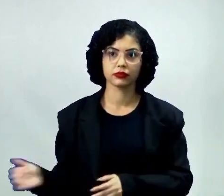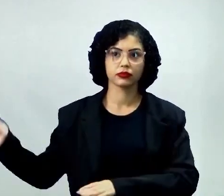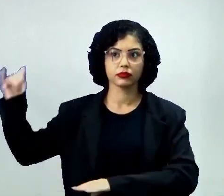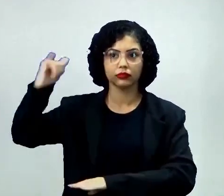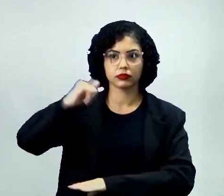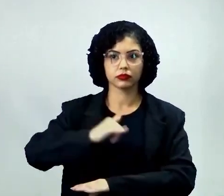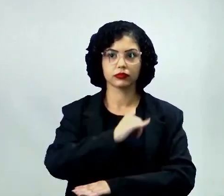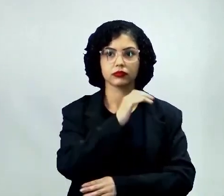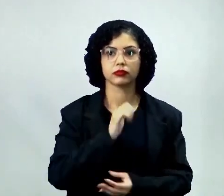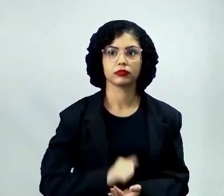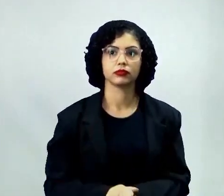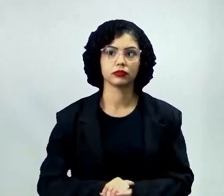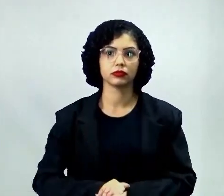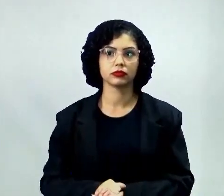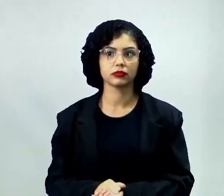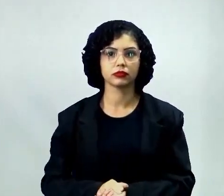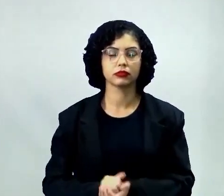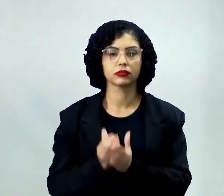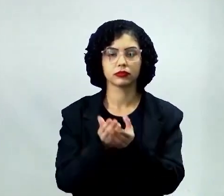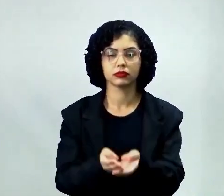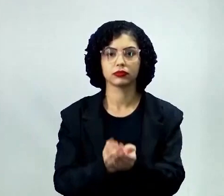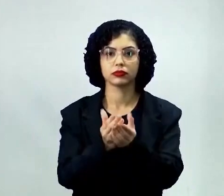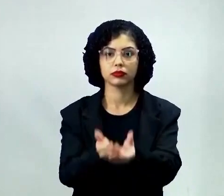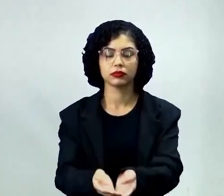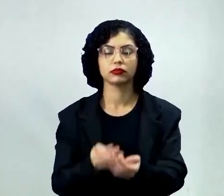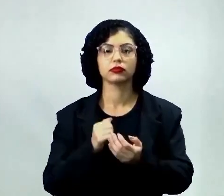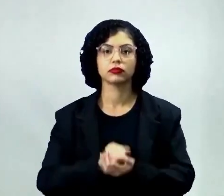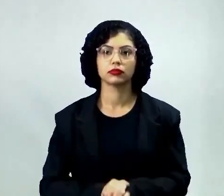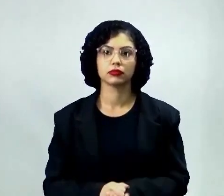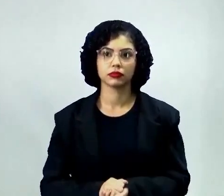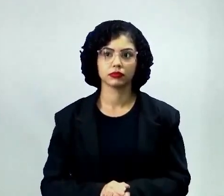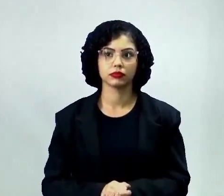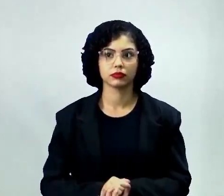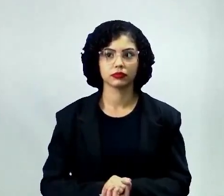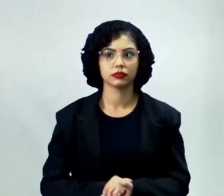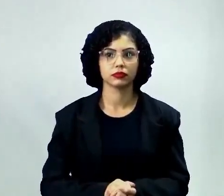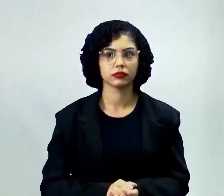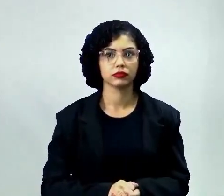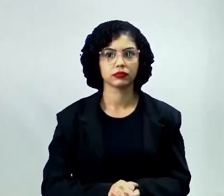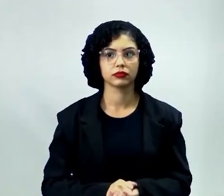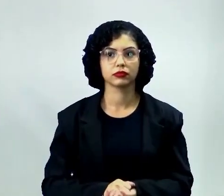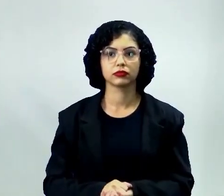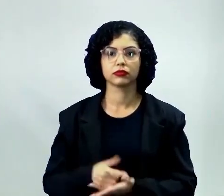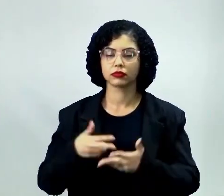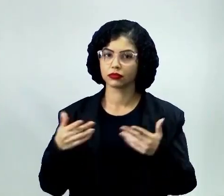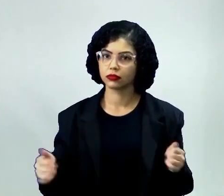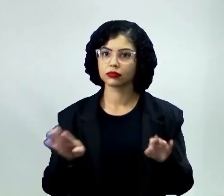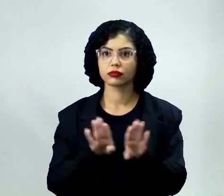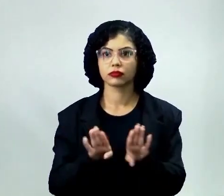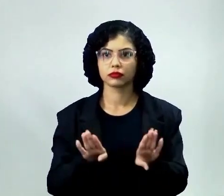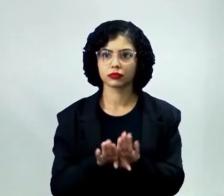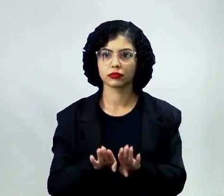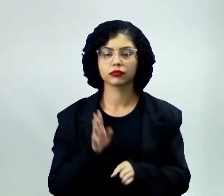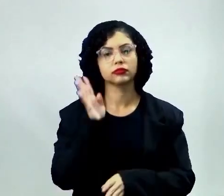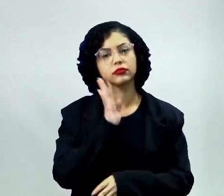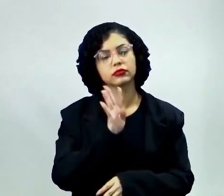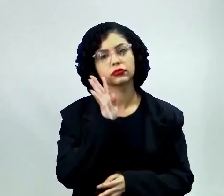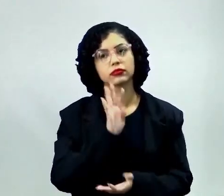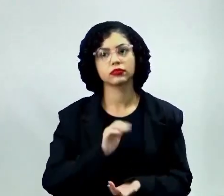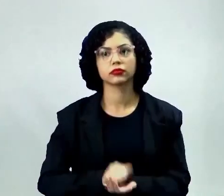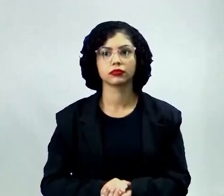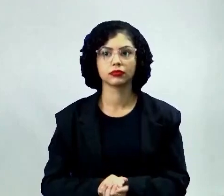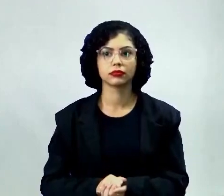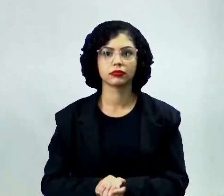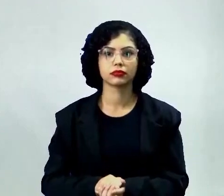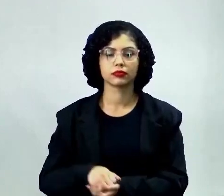avião, também tem o barco, o navio, né, tem um meio de transporte também bem legal,